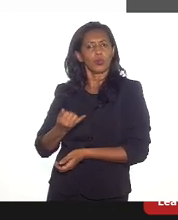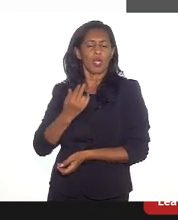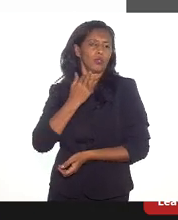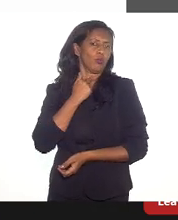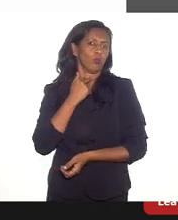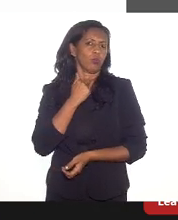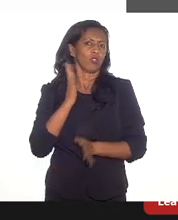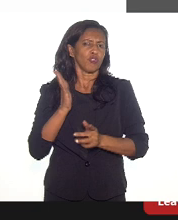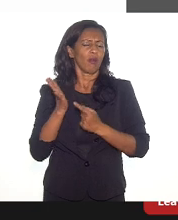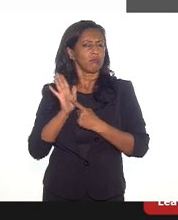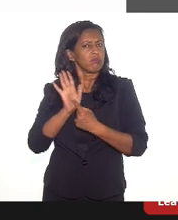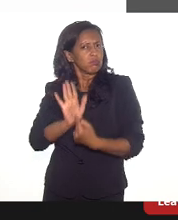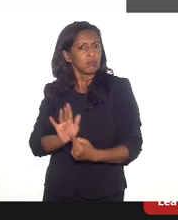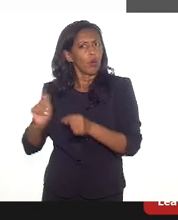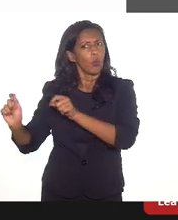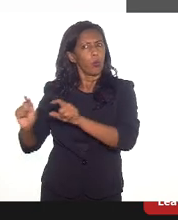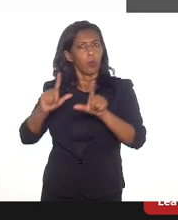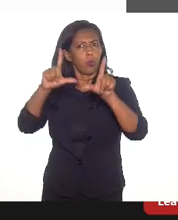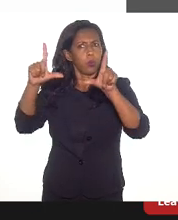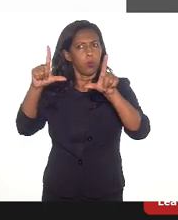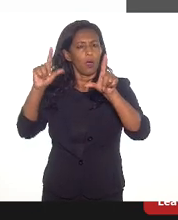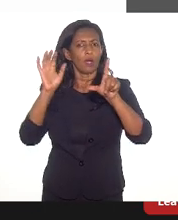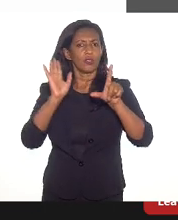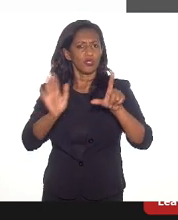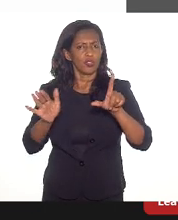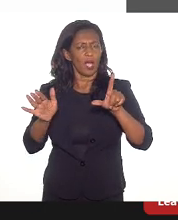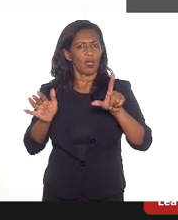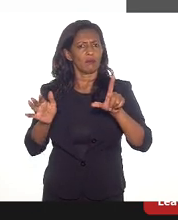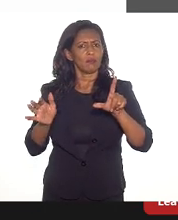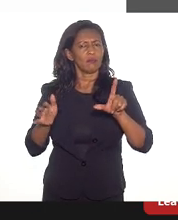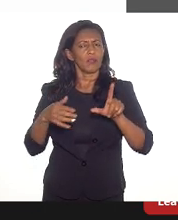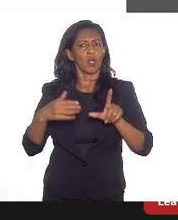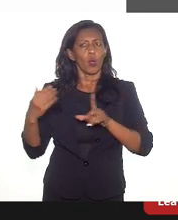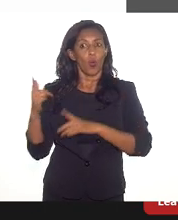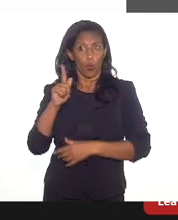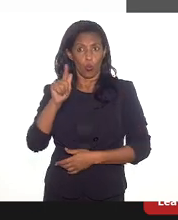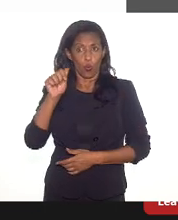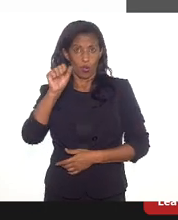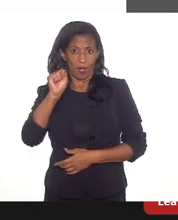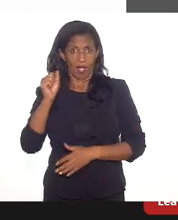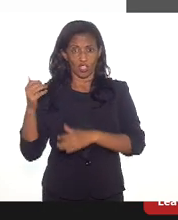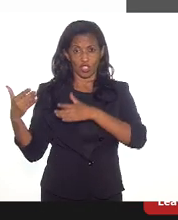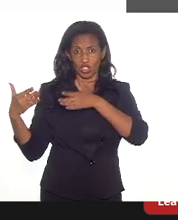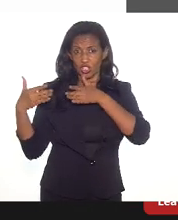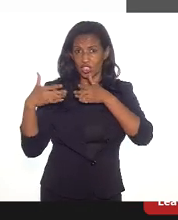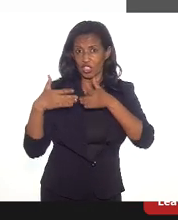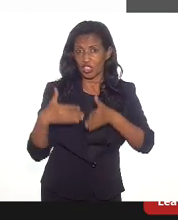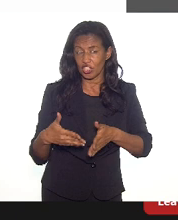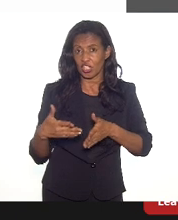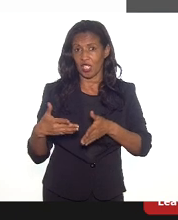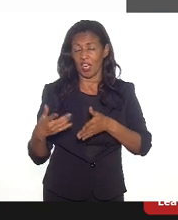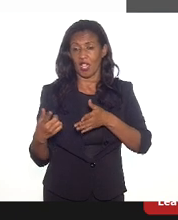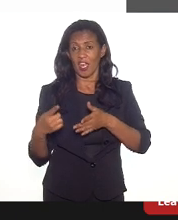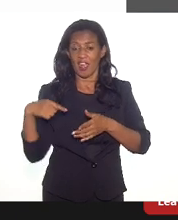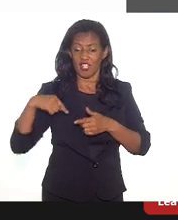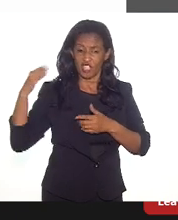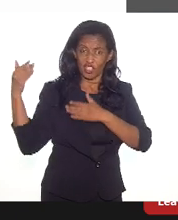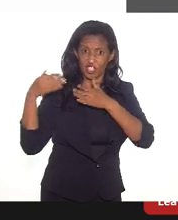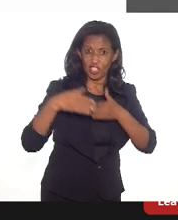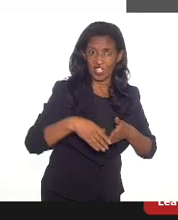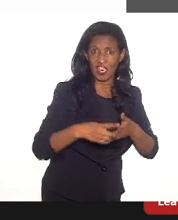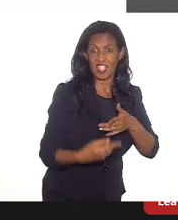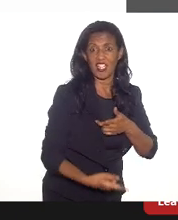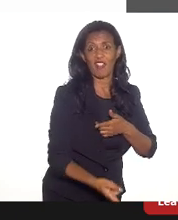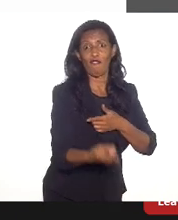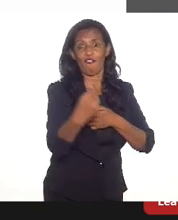Já foi apresentado aqui que a maioria do gás que chega hoje volta para ser reinjetado. Se